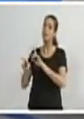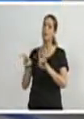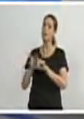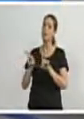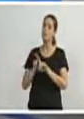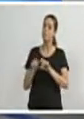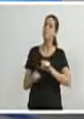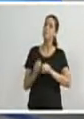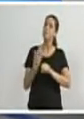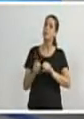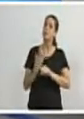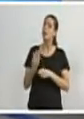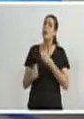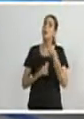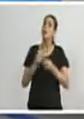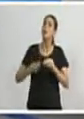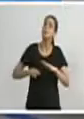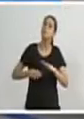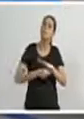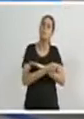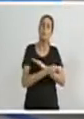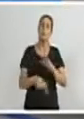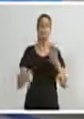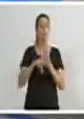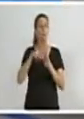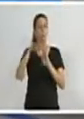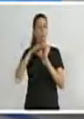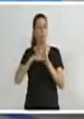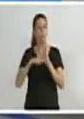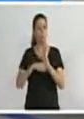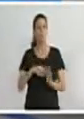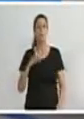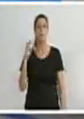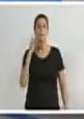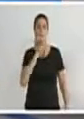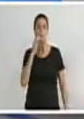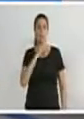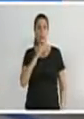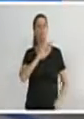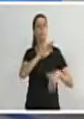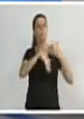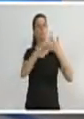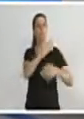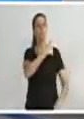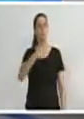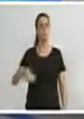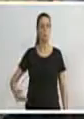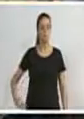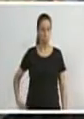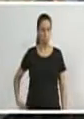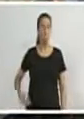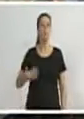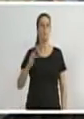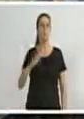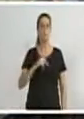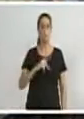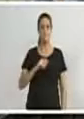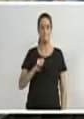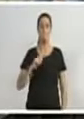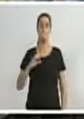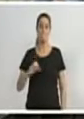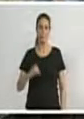recursos investidos aqui são oriundos do programa de aceleração do crescimento do governo federal. Esse projeto aqui